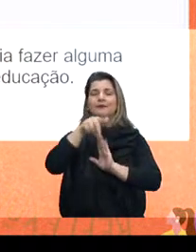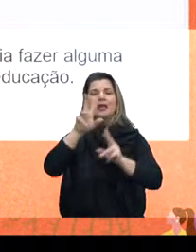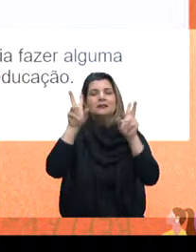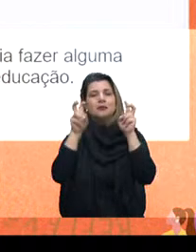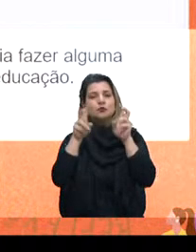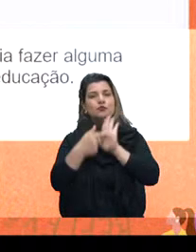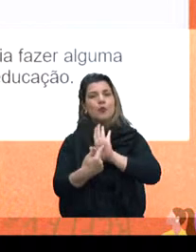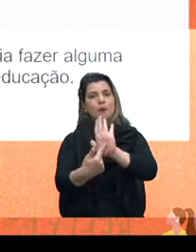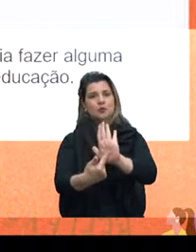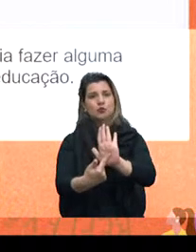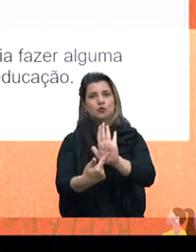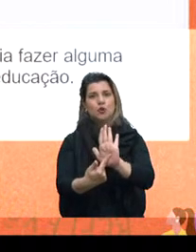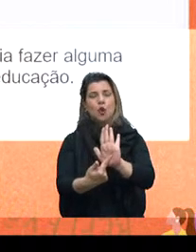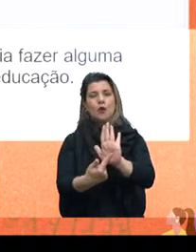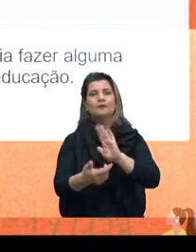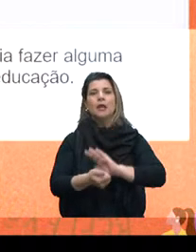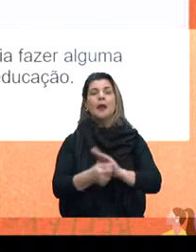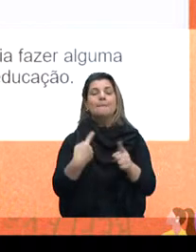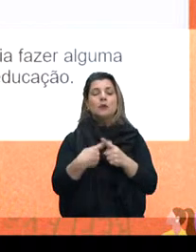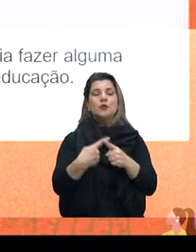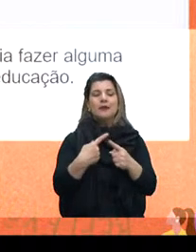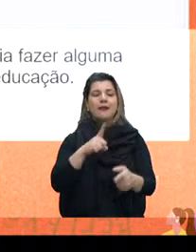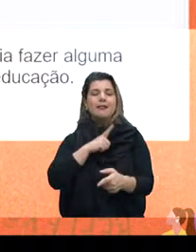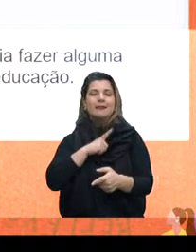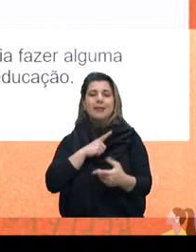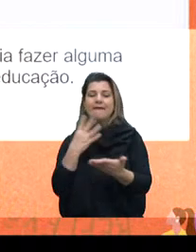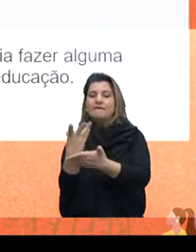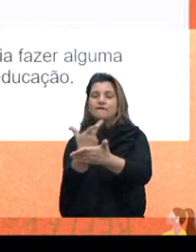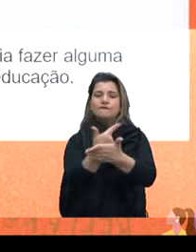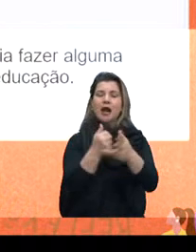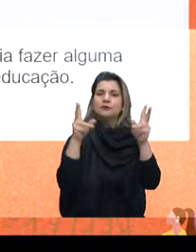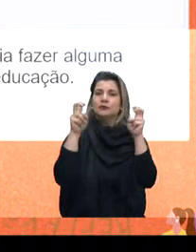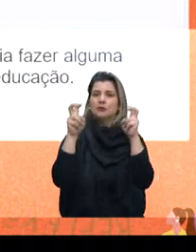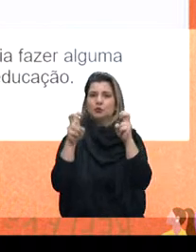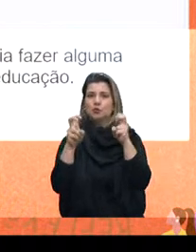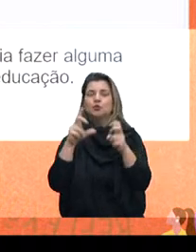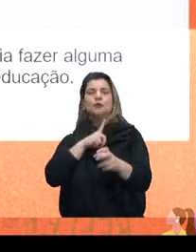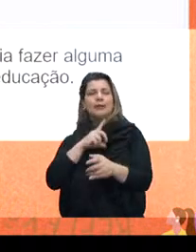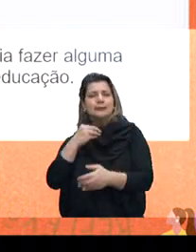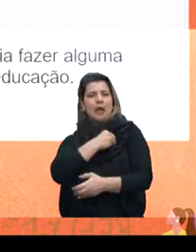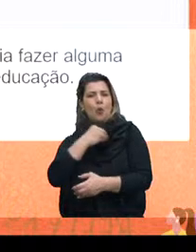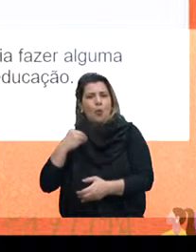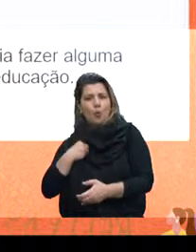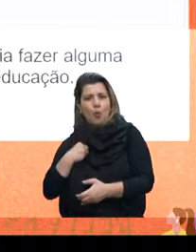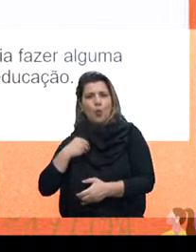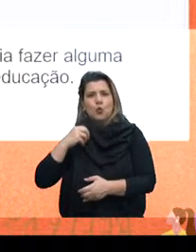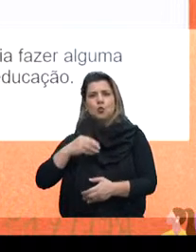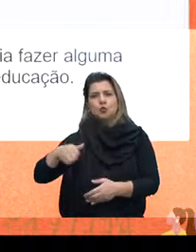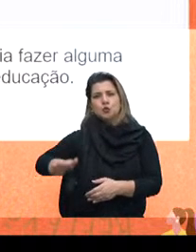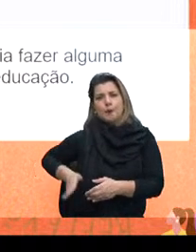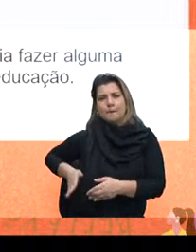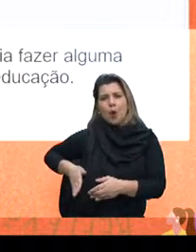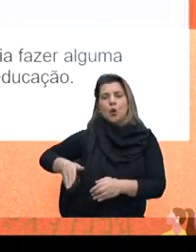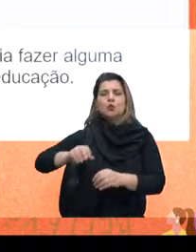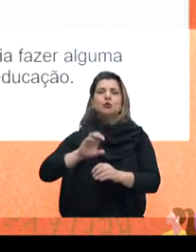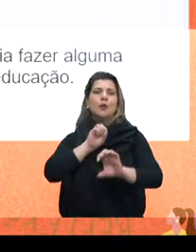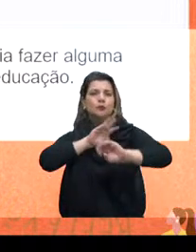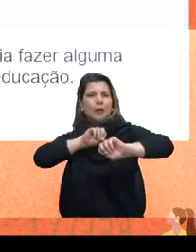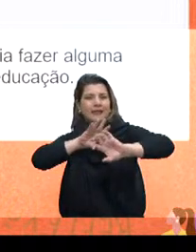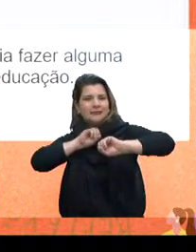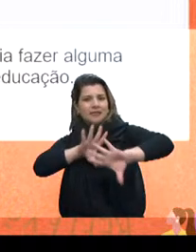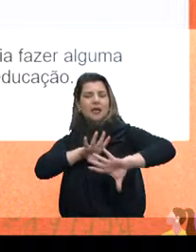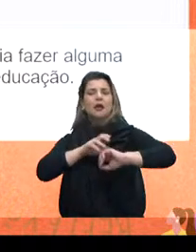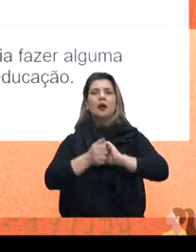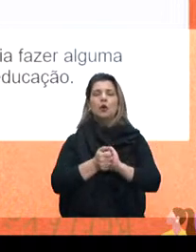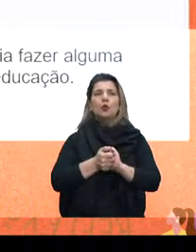que ele é tão macro, porque ele envolve várias questões, ele envolve a saúde, ele envolve o bolso, ele envolve a educação, ele vai trazer